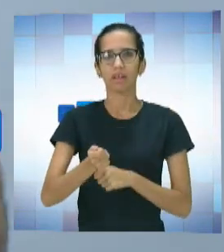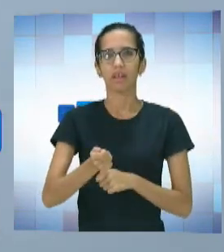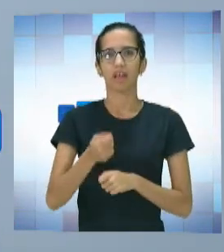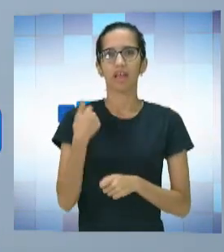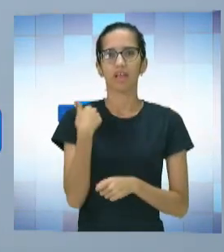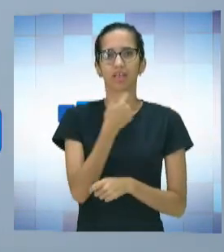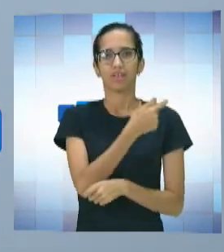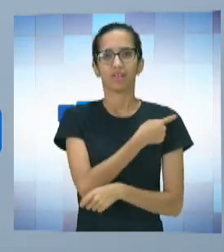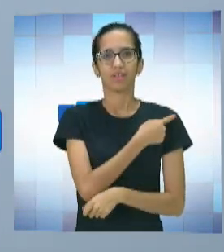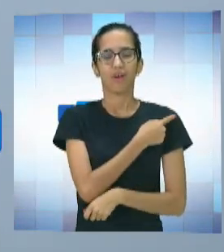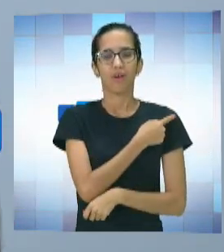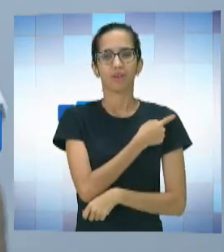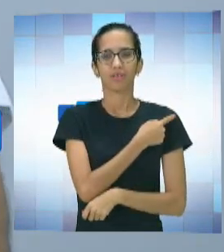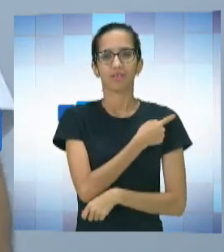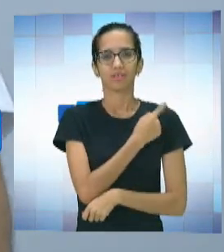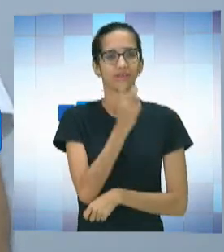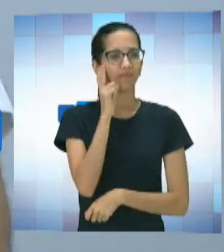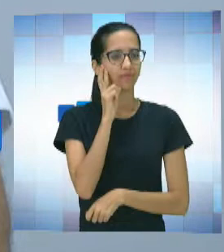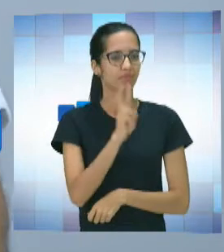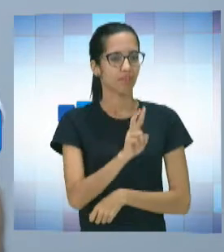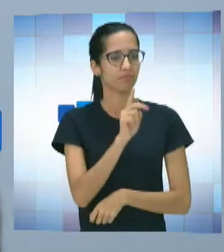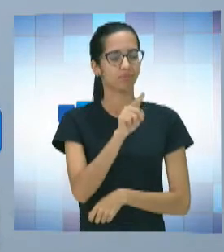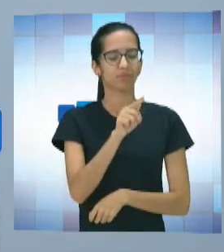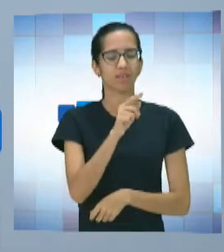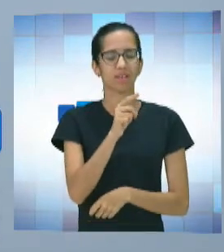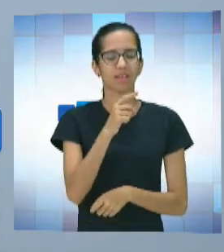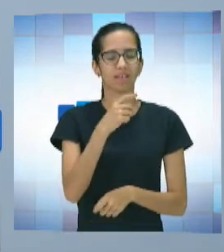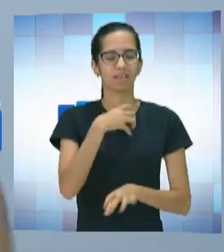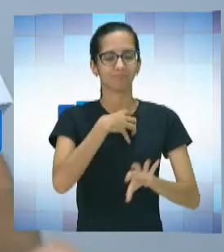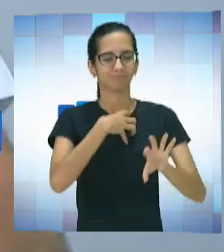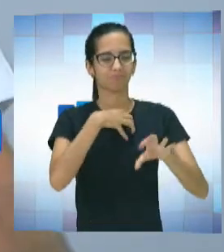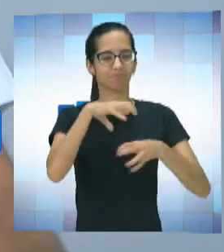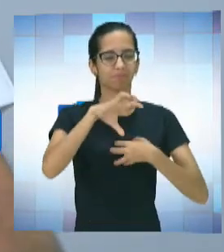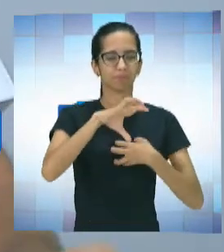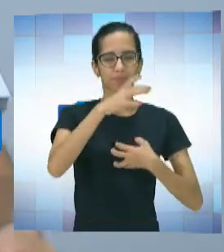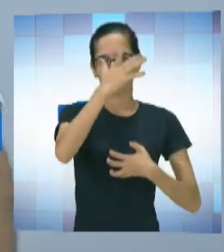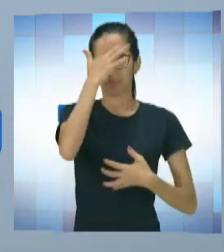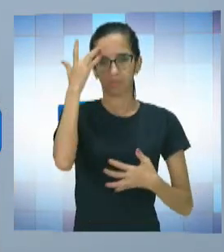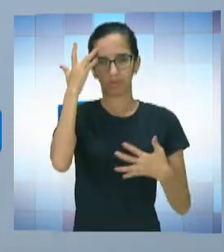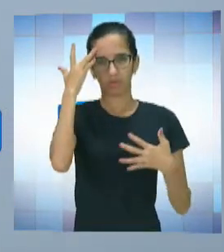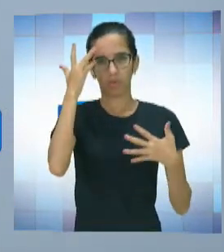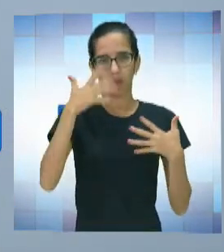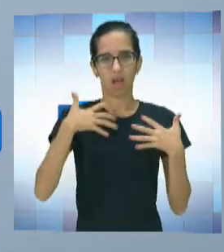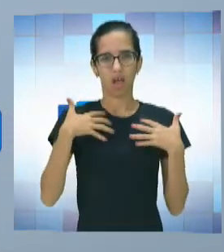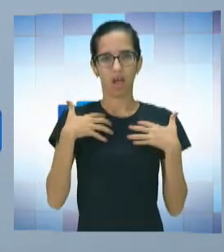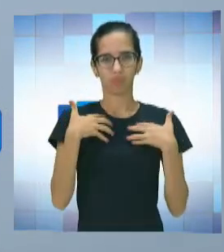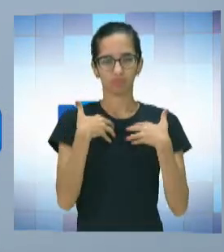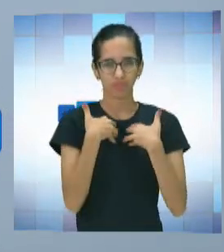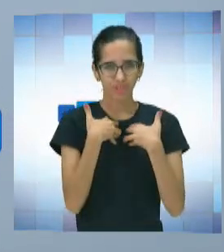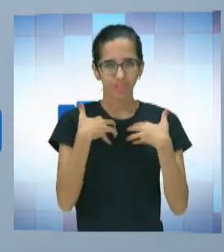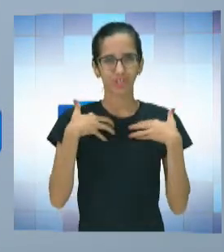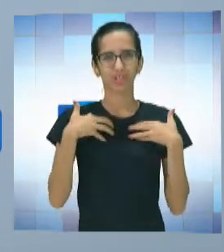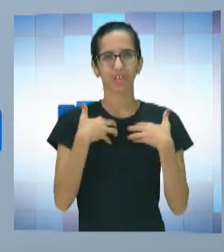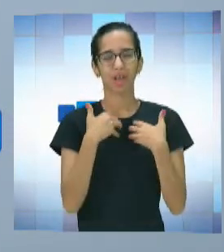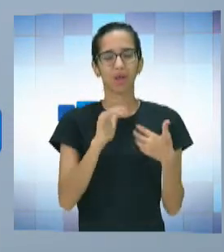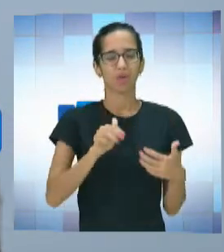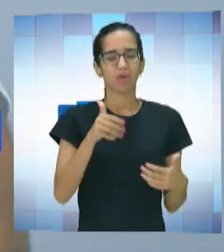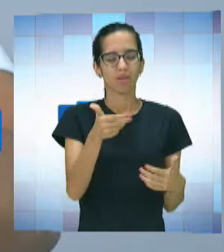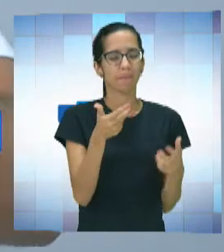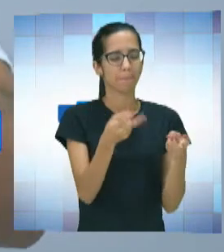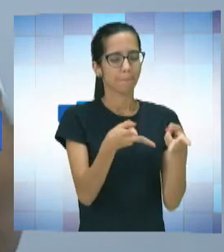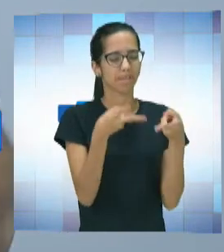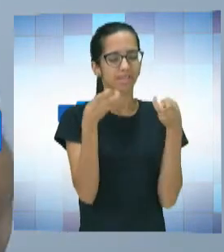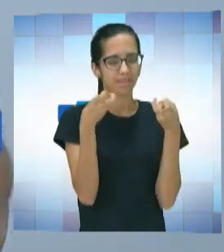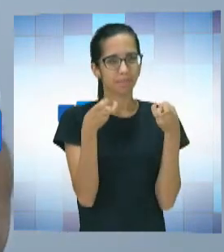quebrado, fica interessante lá, a questão da sensibilidade sobre o autismo. E, ao perceber, isso foi, a gente